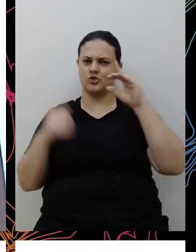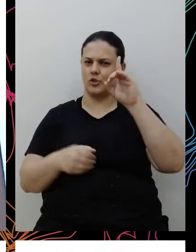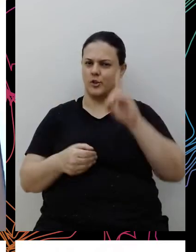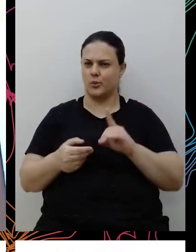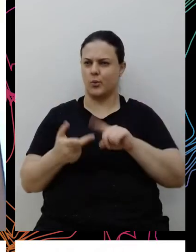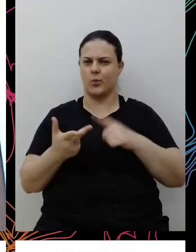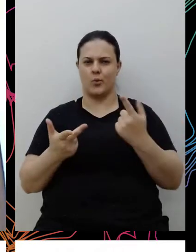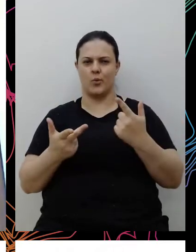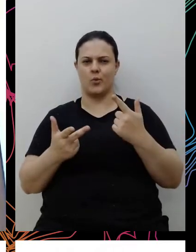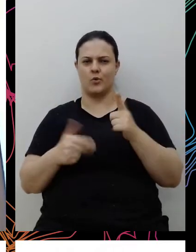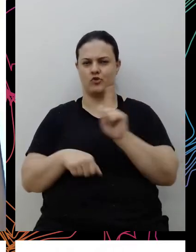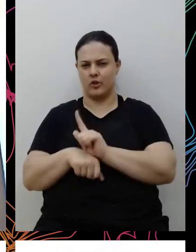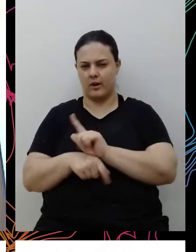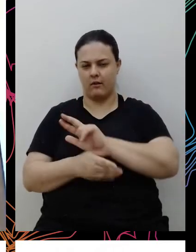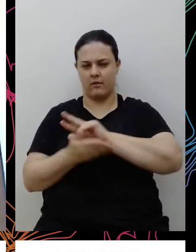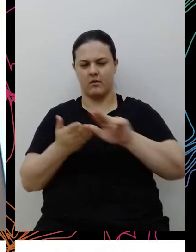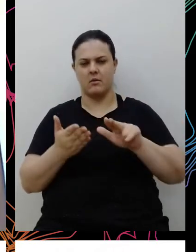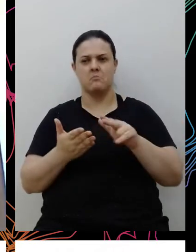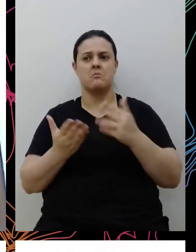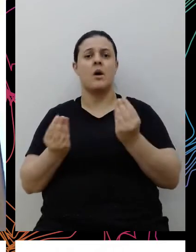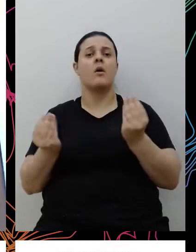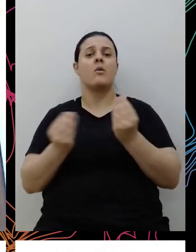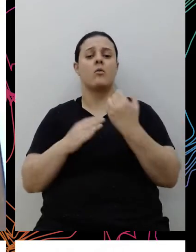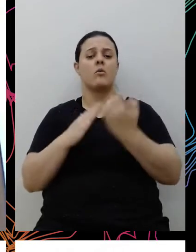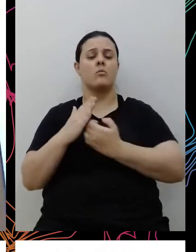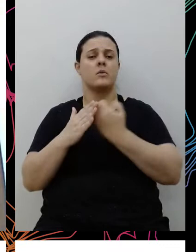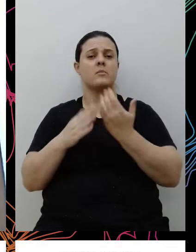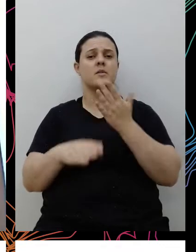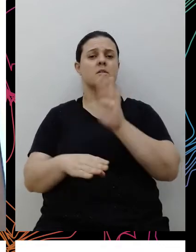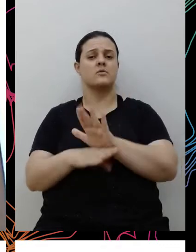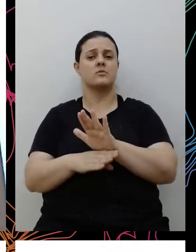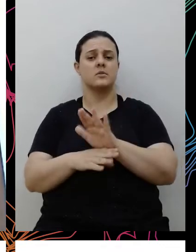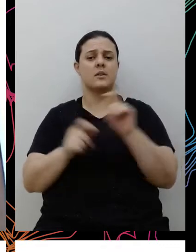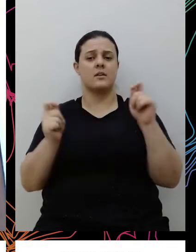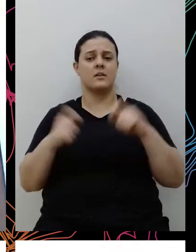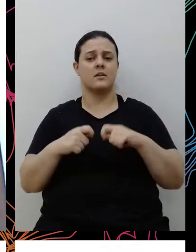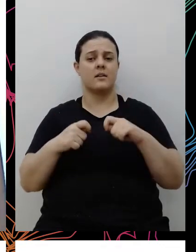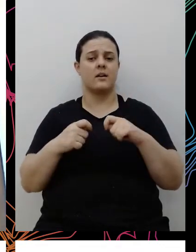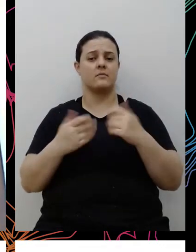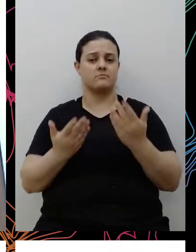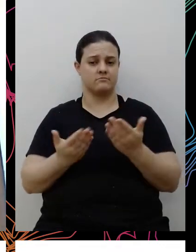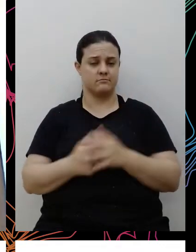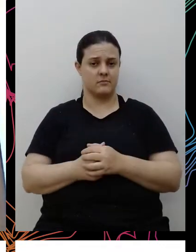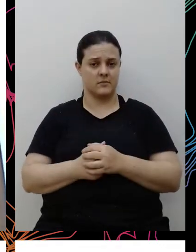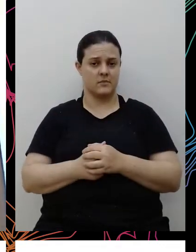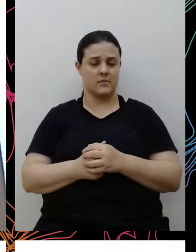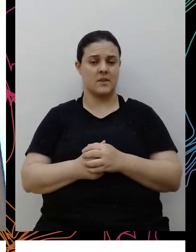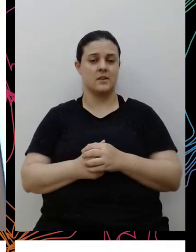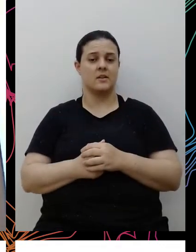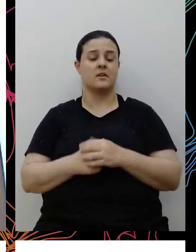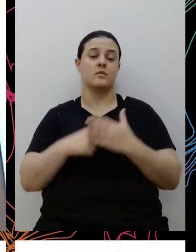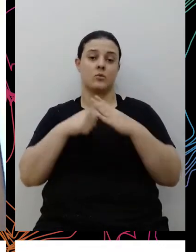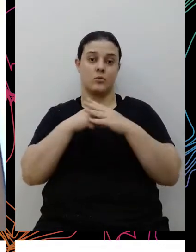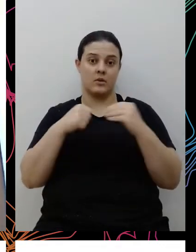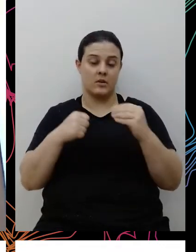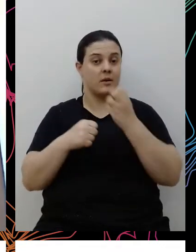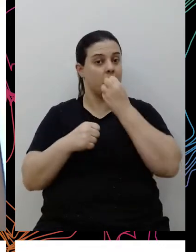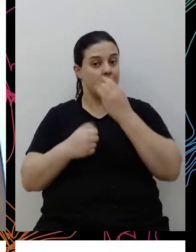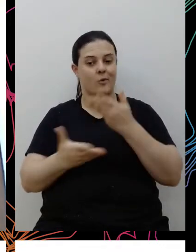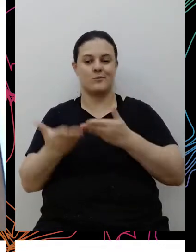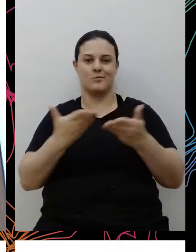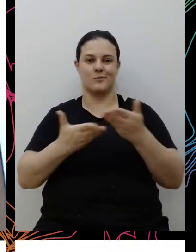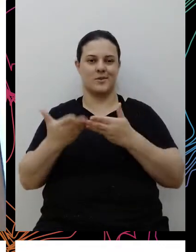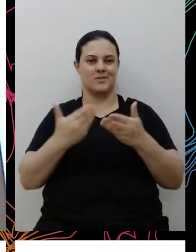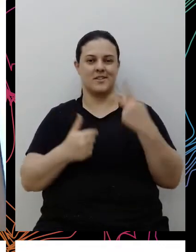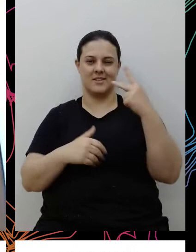as empresas podem fazer nessa frente? Eu acho que é isso também é o nosso objetivo hoje de discussão e é o teu carrefour aí, para compartilhar com a gente um pouco das